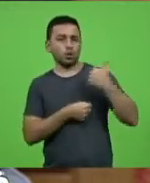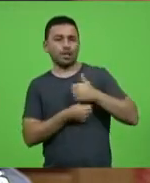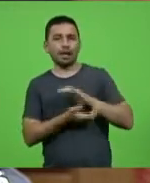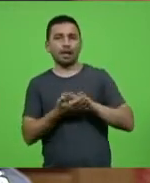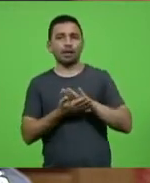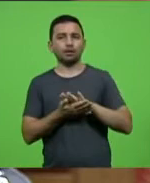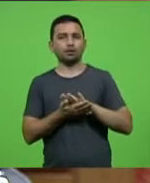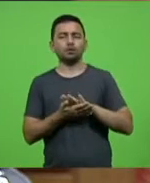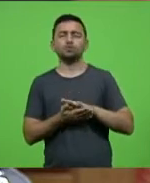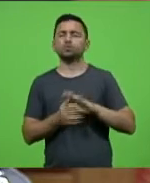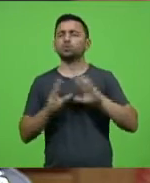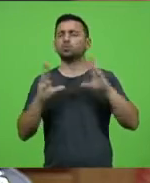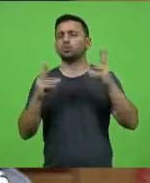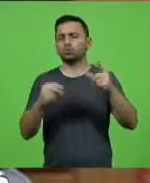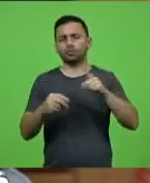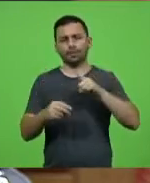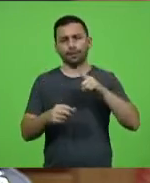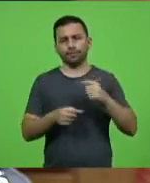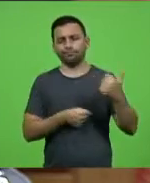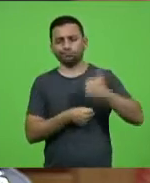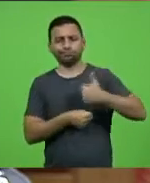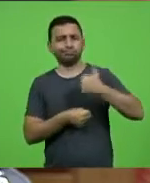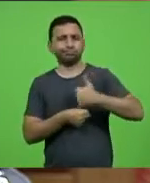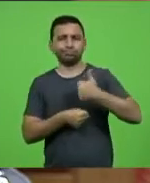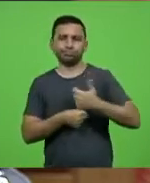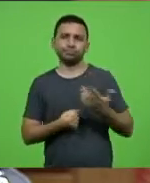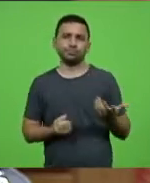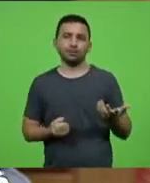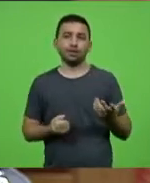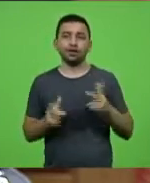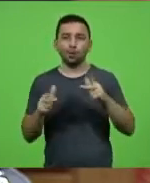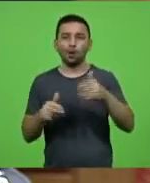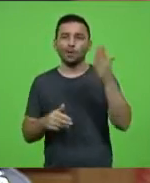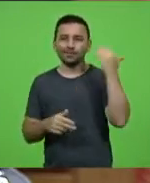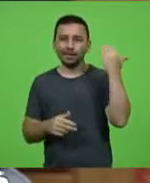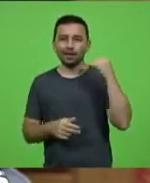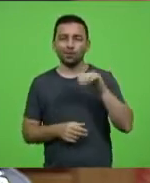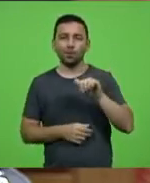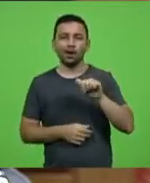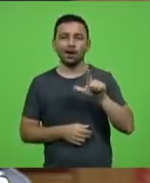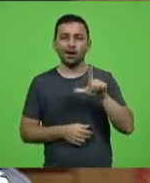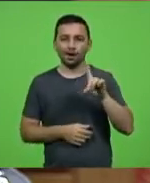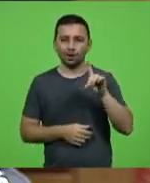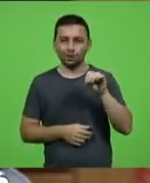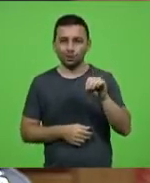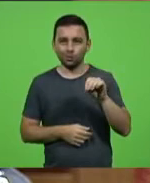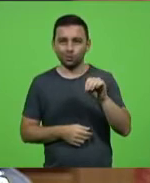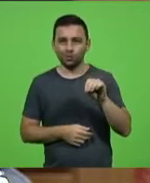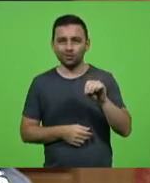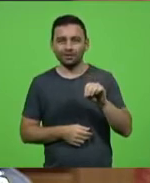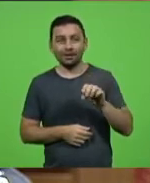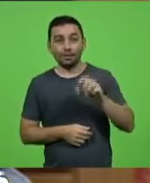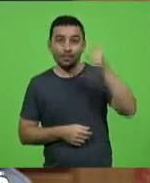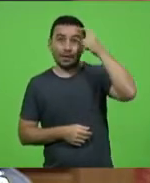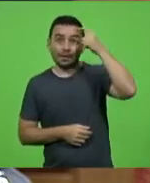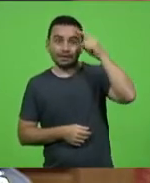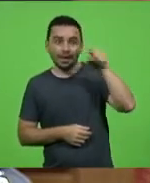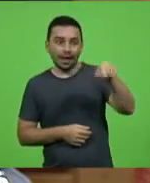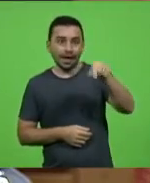todos somos. E, quando a gente tinha aqui o Aldo, achava, ó, aquela região sem o Aldo,